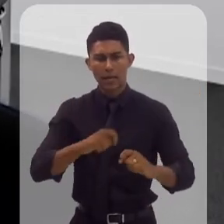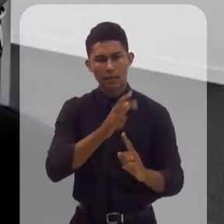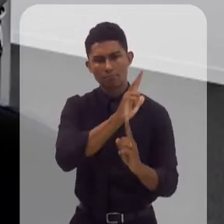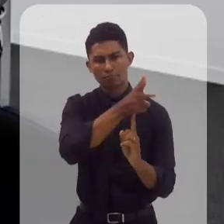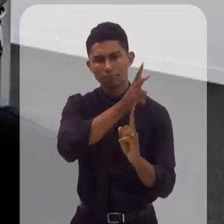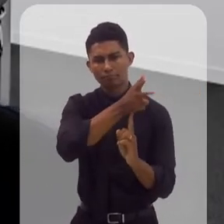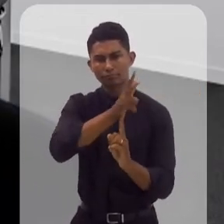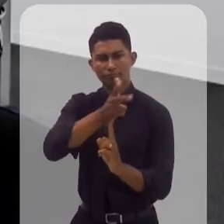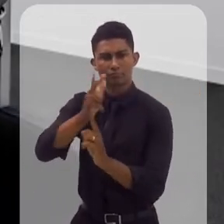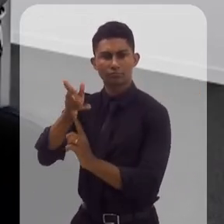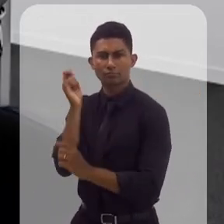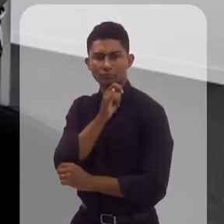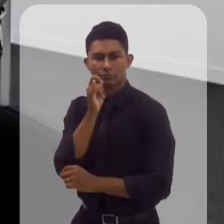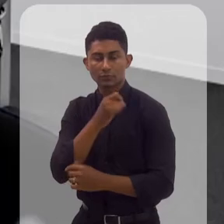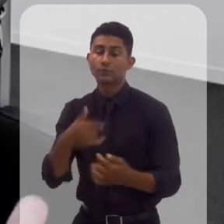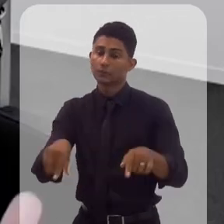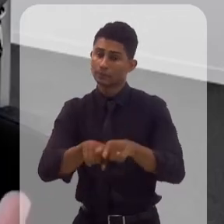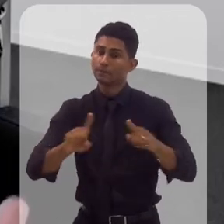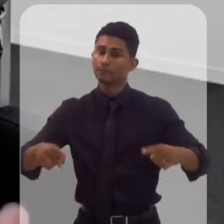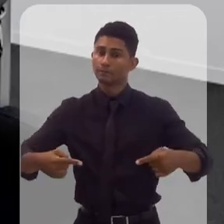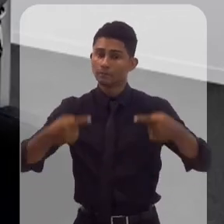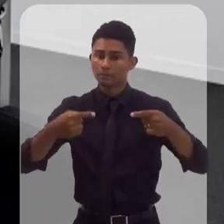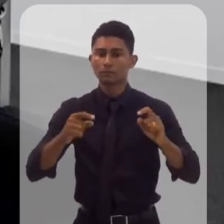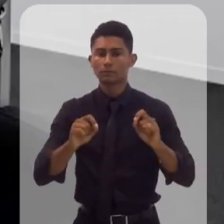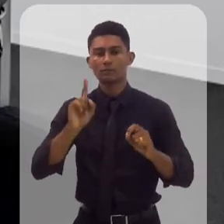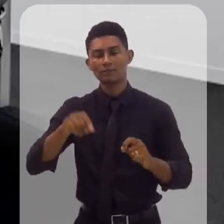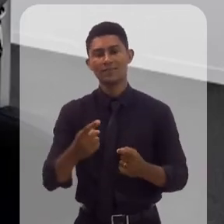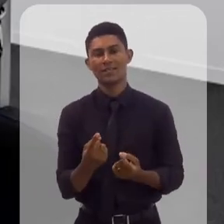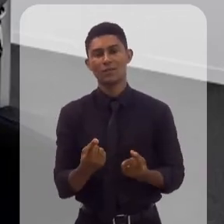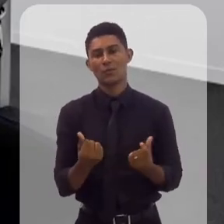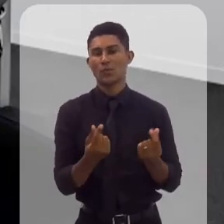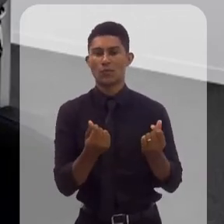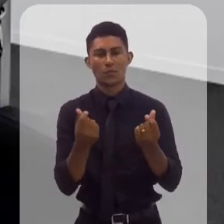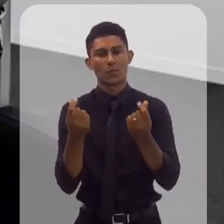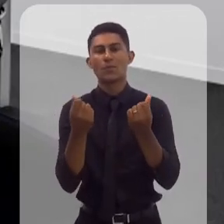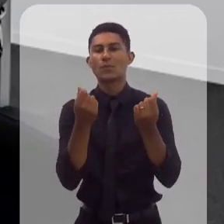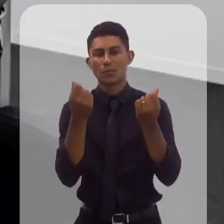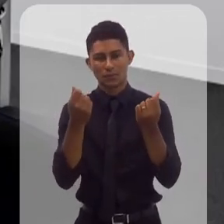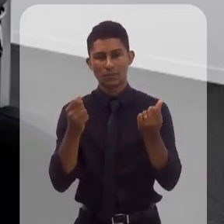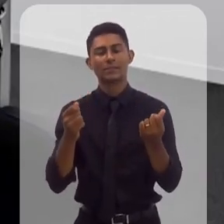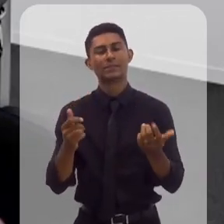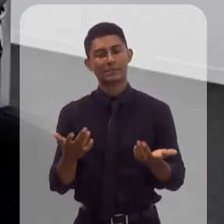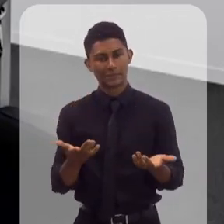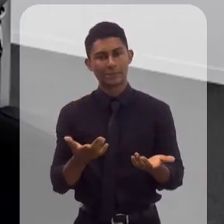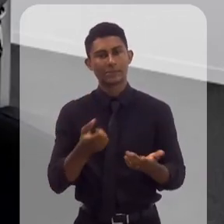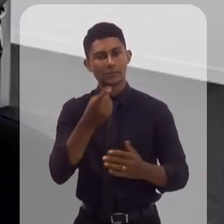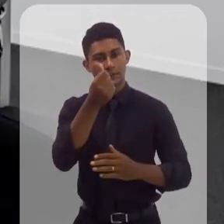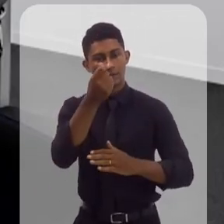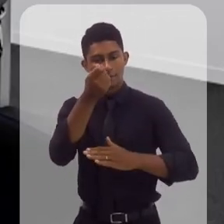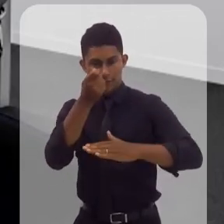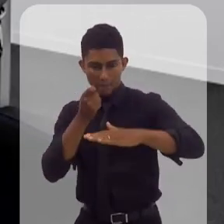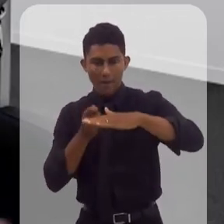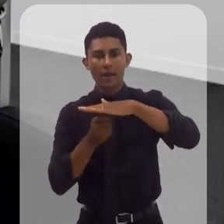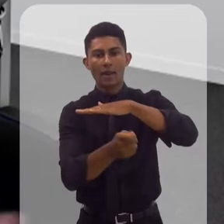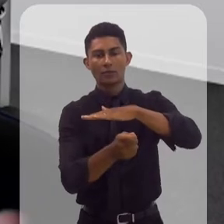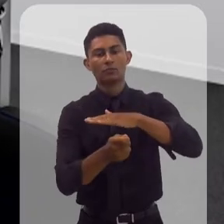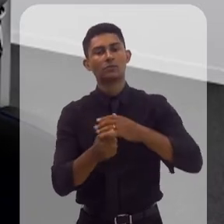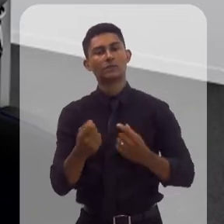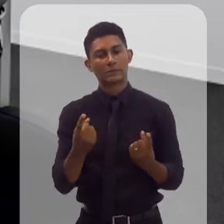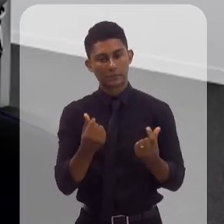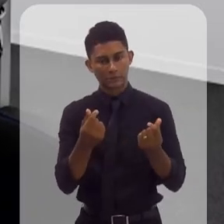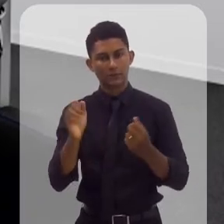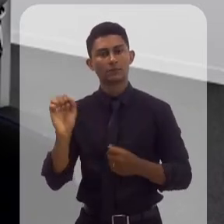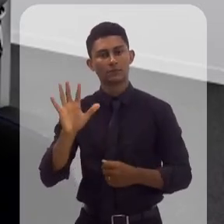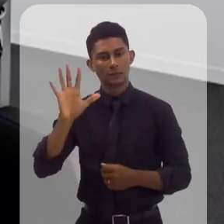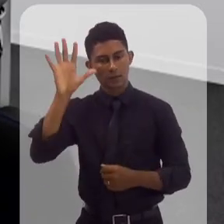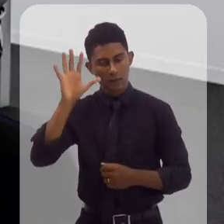também mapeamos ali alguns desafios, como, por exemplo, a questão do custo, é uma fonte cujo custo de investimento ainda é relativamente